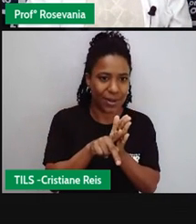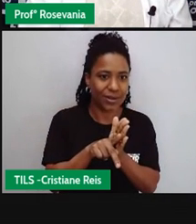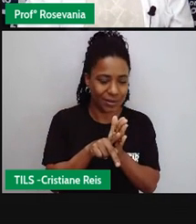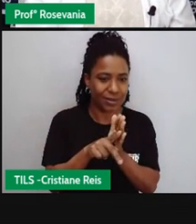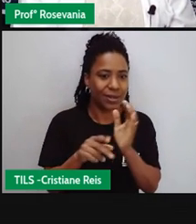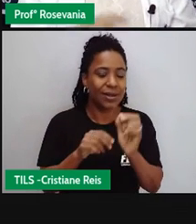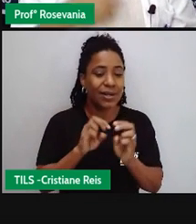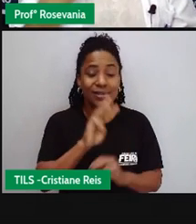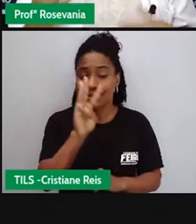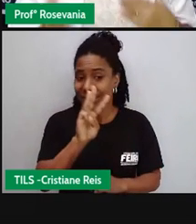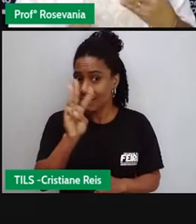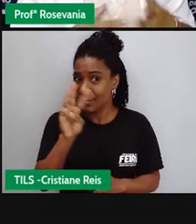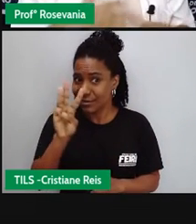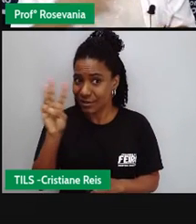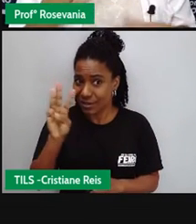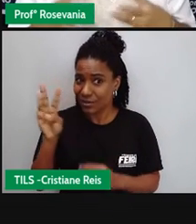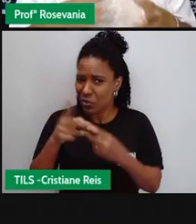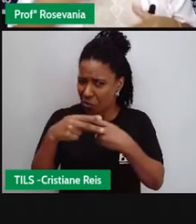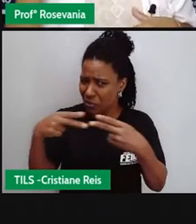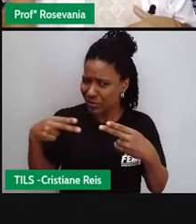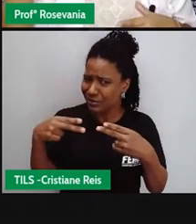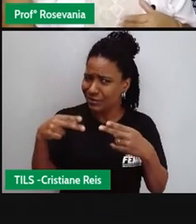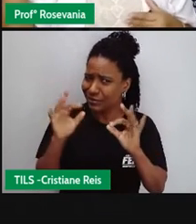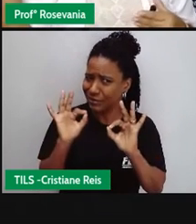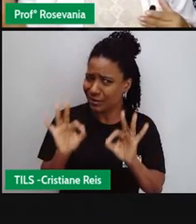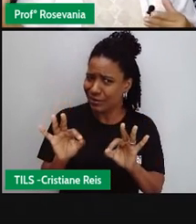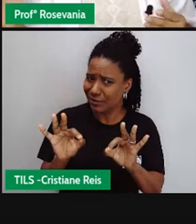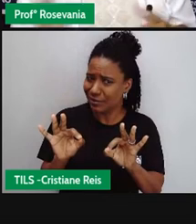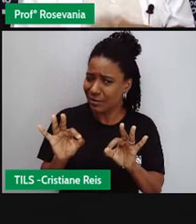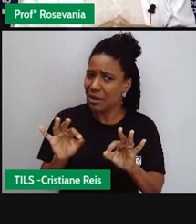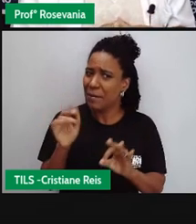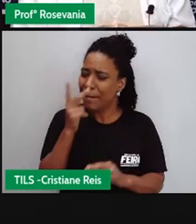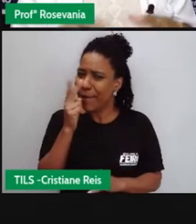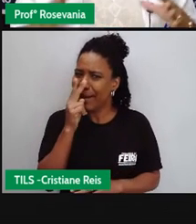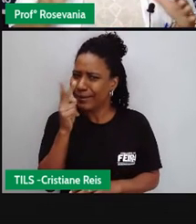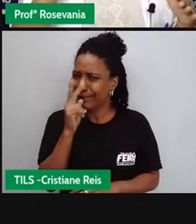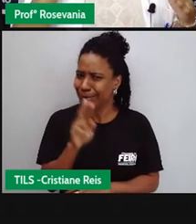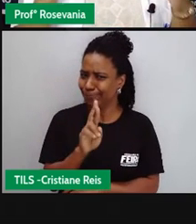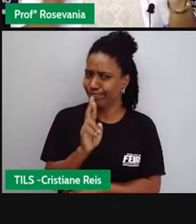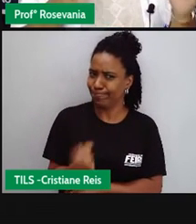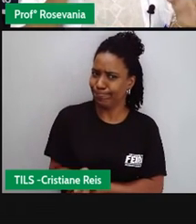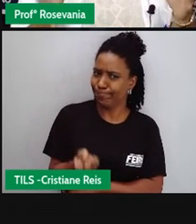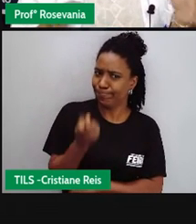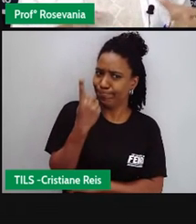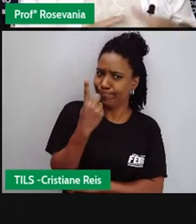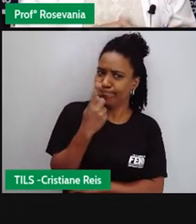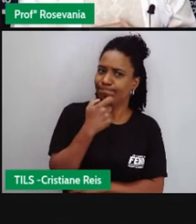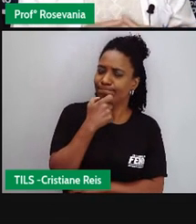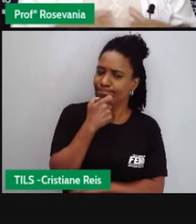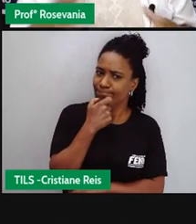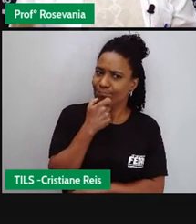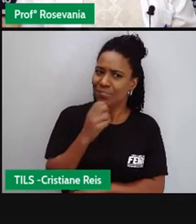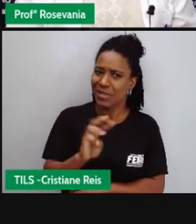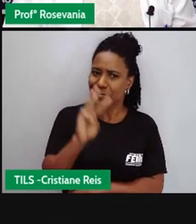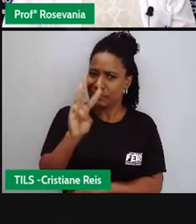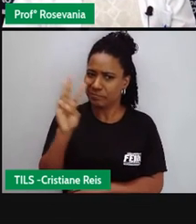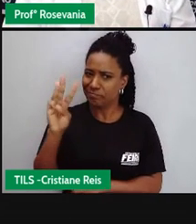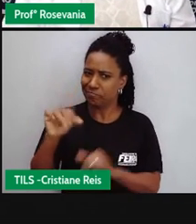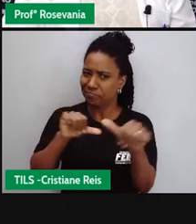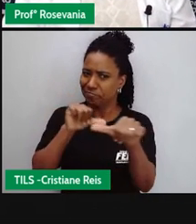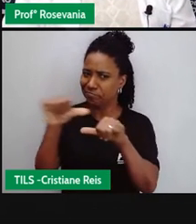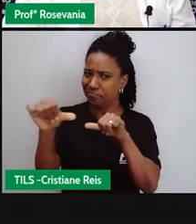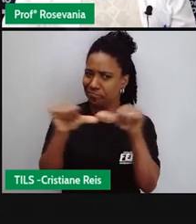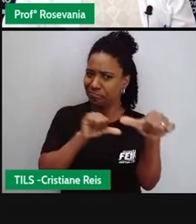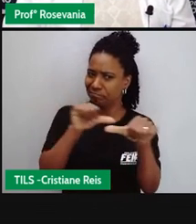site que está? Será que tem coisas que não está fugindo um pouco? A página está um pouco inconsistente? Então, tudo